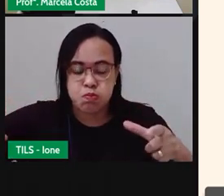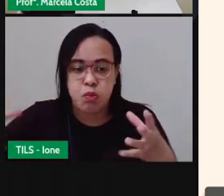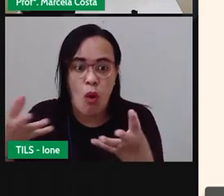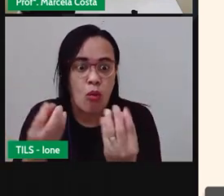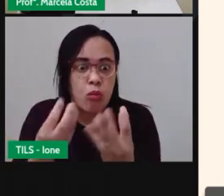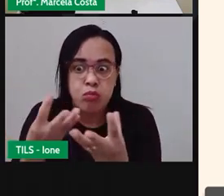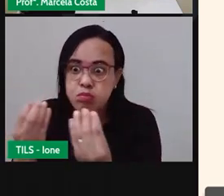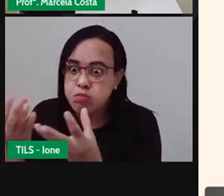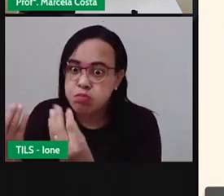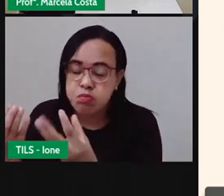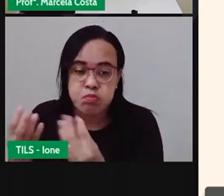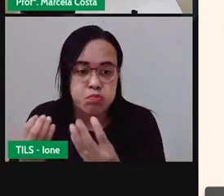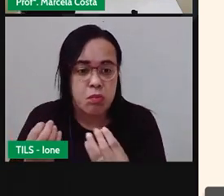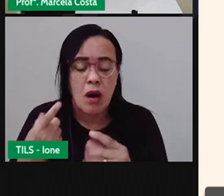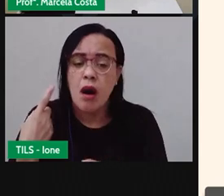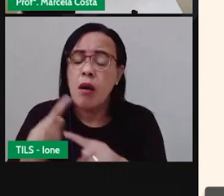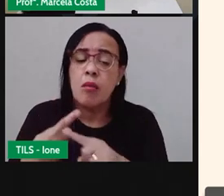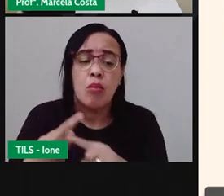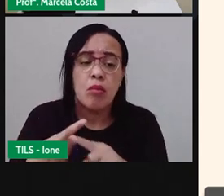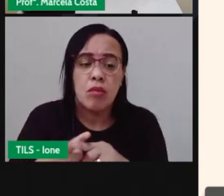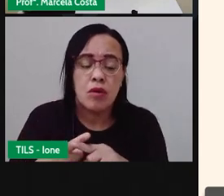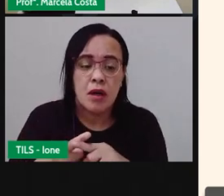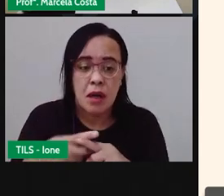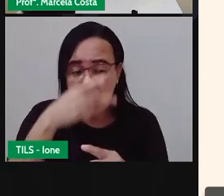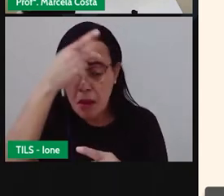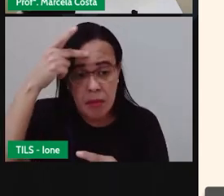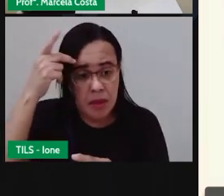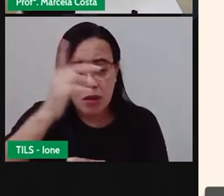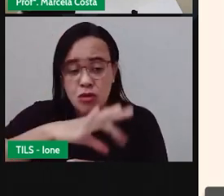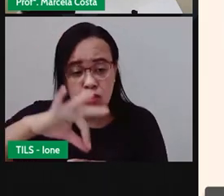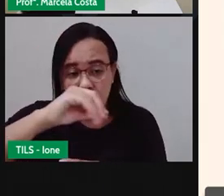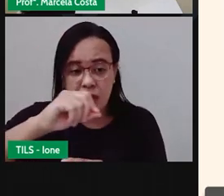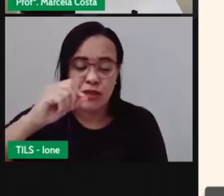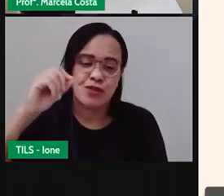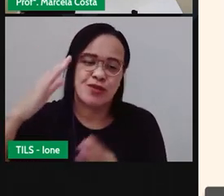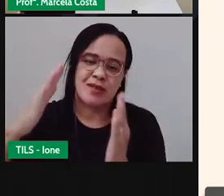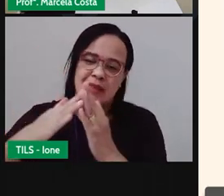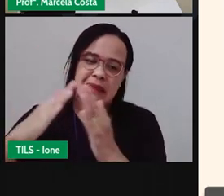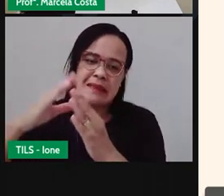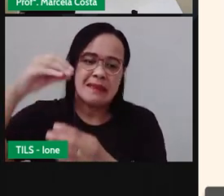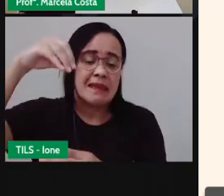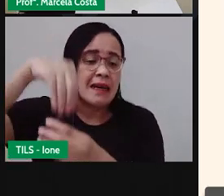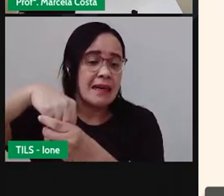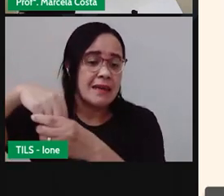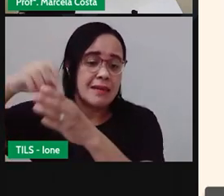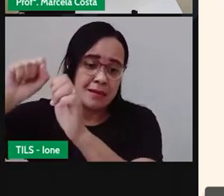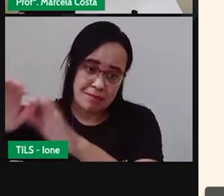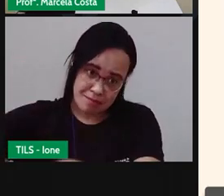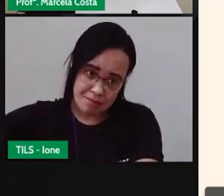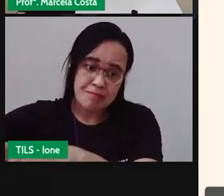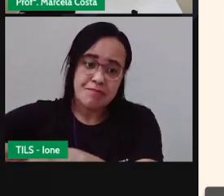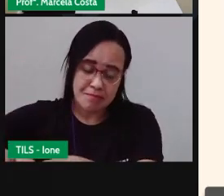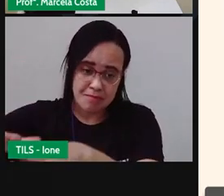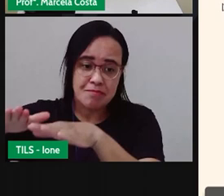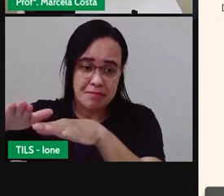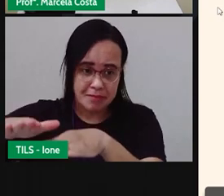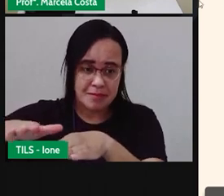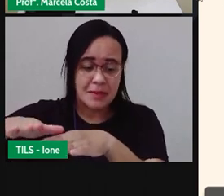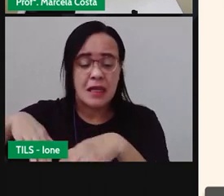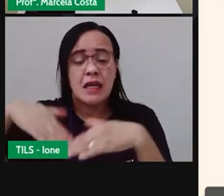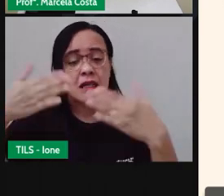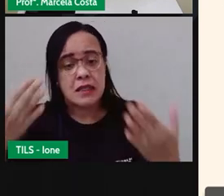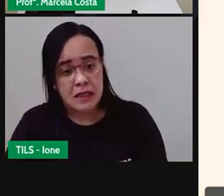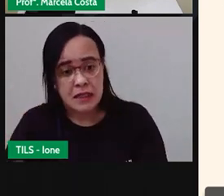a Abrelp, Associação Brasileira de Empresas de Limpeza Pública e Resíduos Especiais, o aumento da geração de